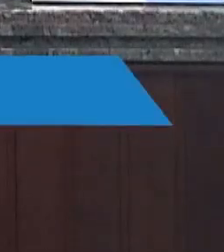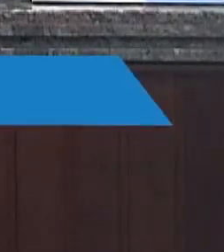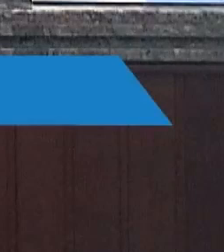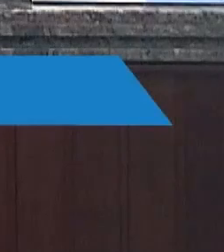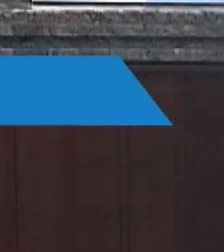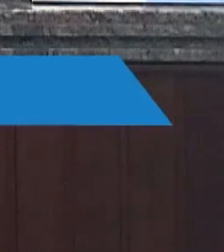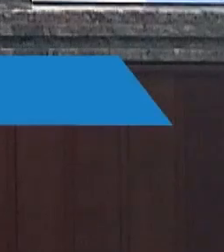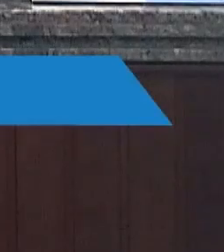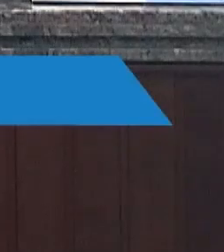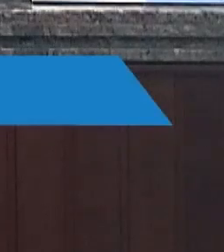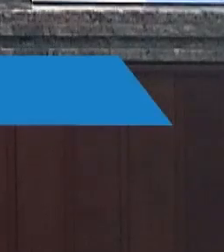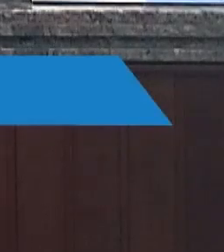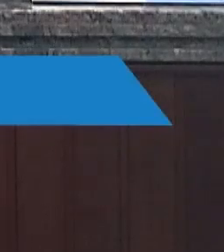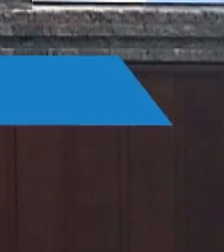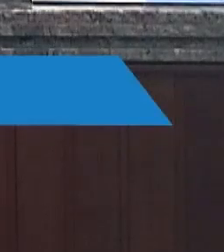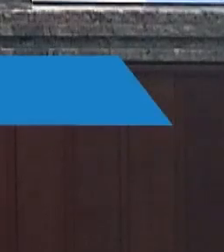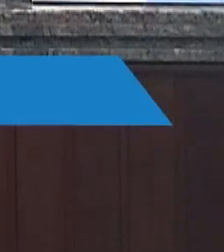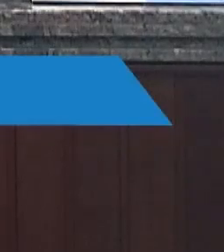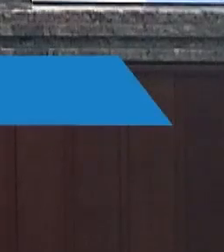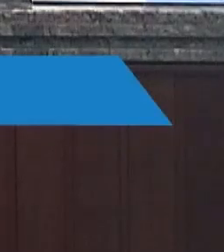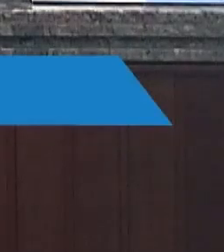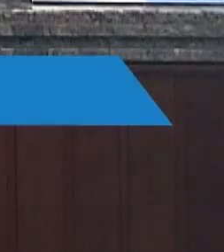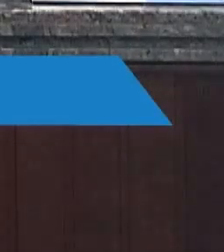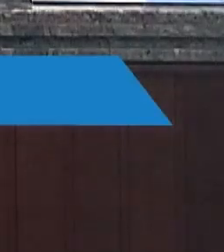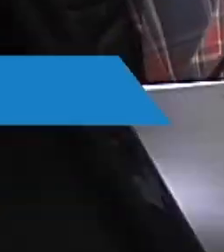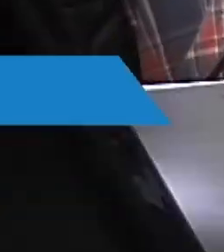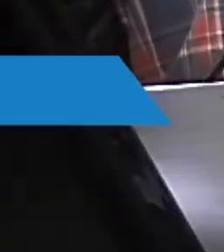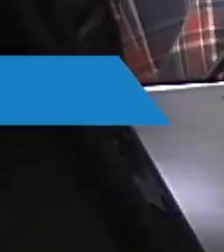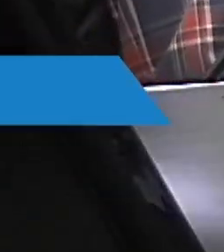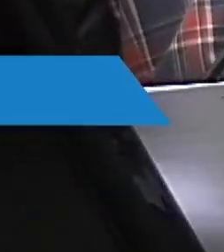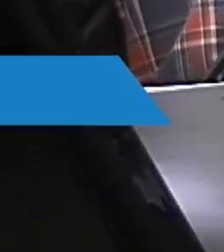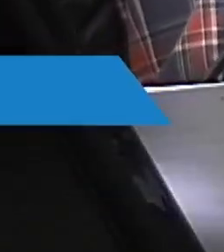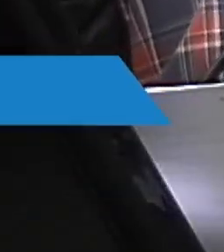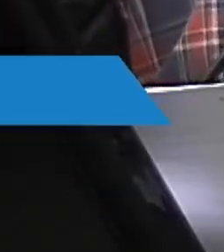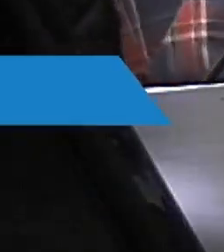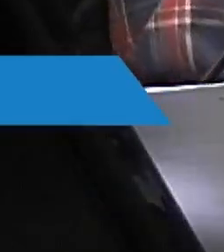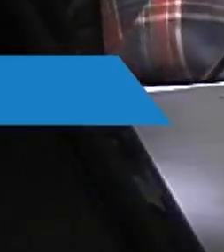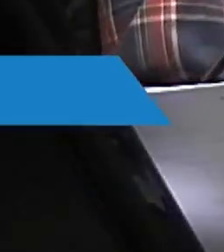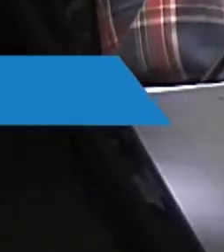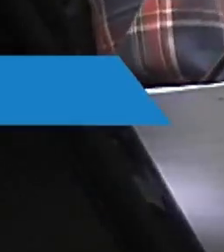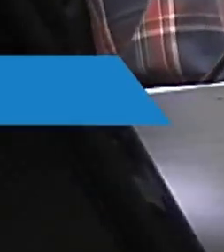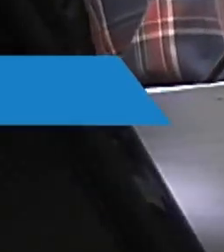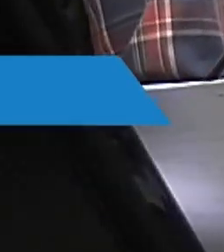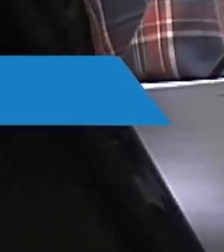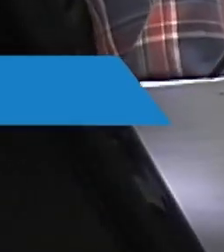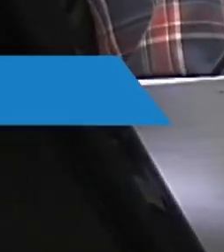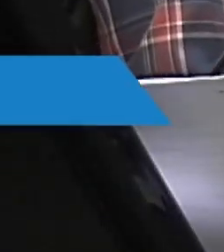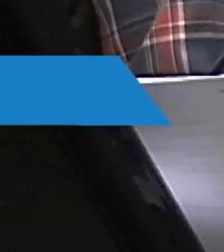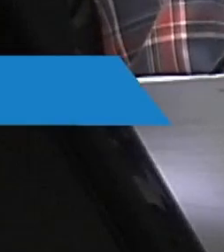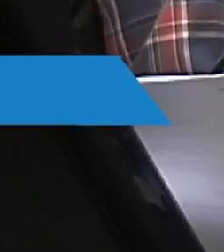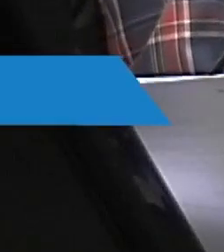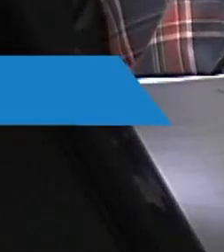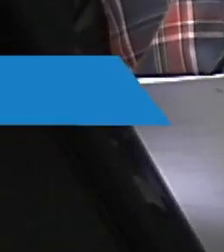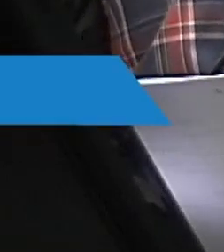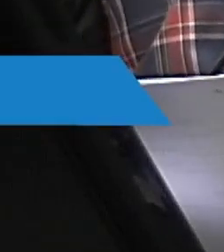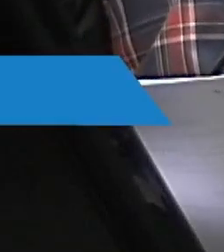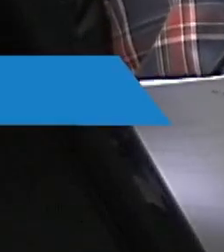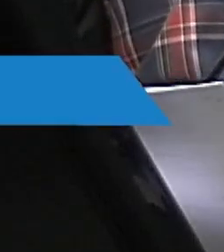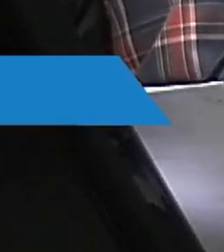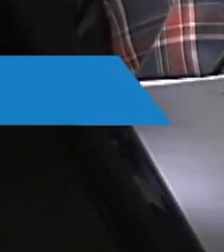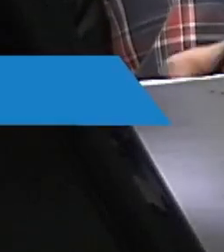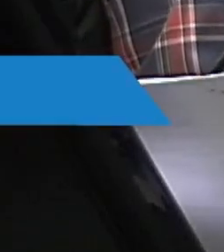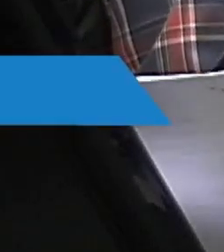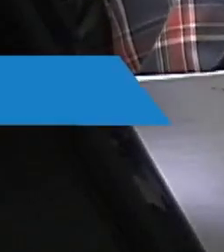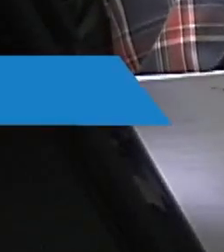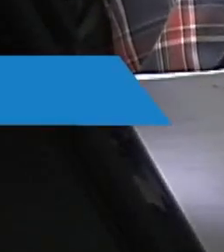Boa tarde, senhora presidente, vereadores, aqueles que nos acompanham pelos meios de comunicação. Realizada em 13 de agosto, com início às